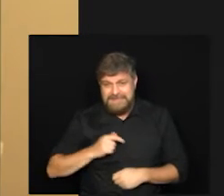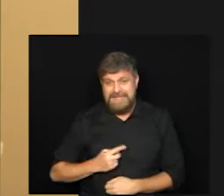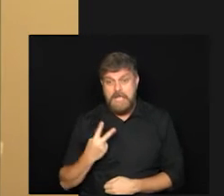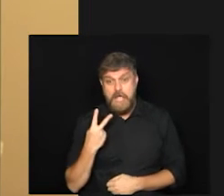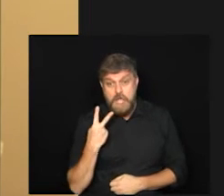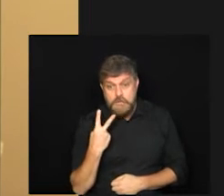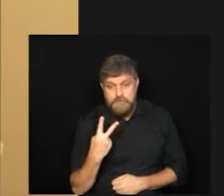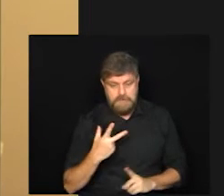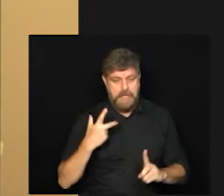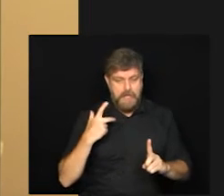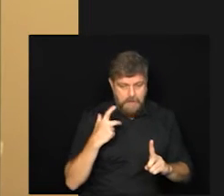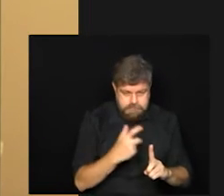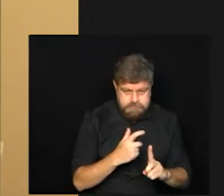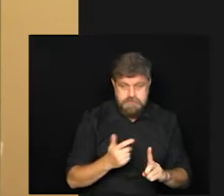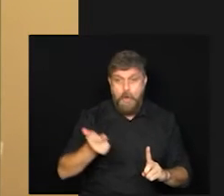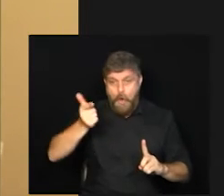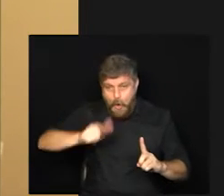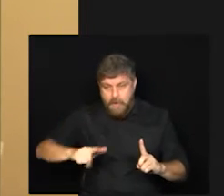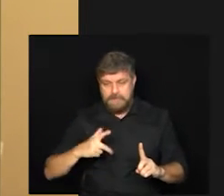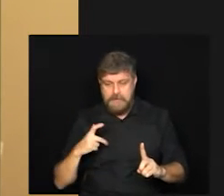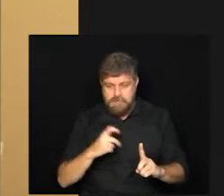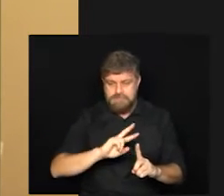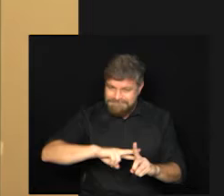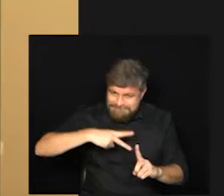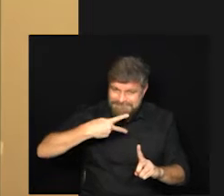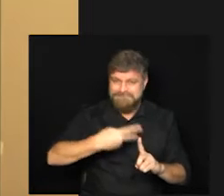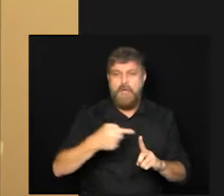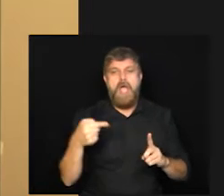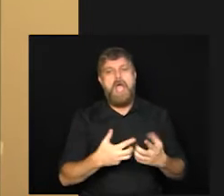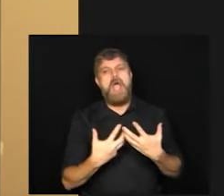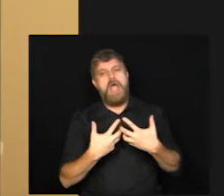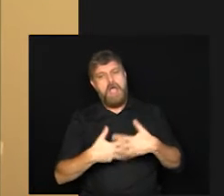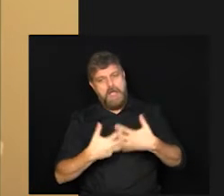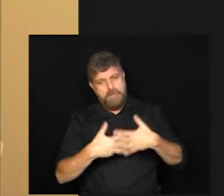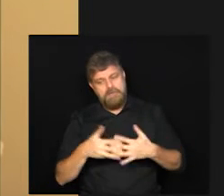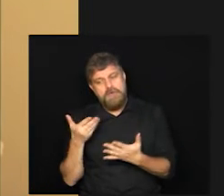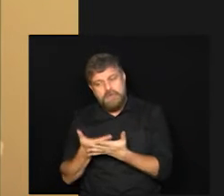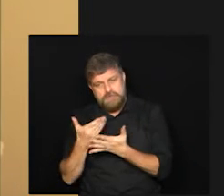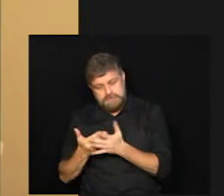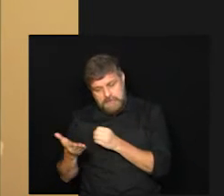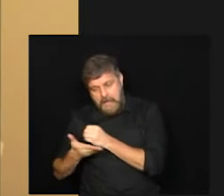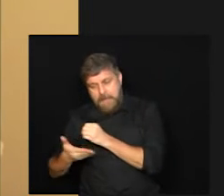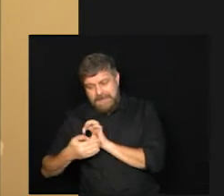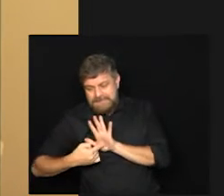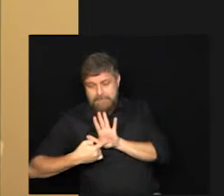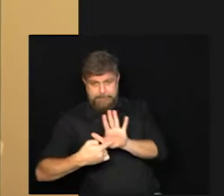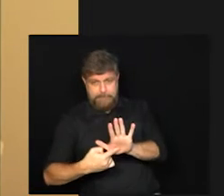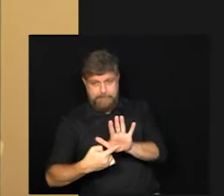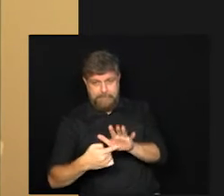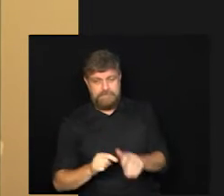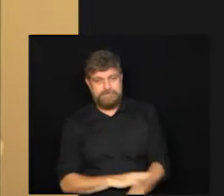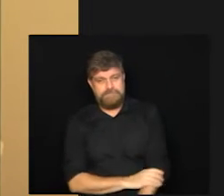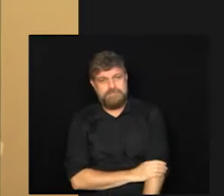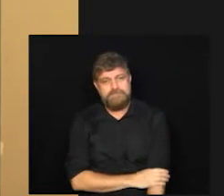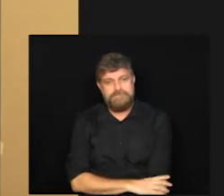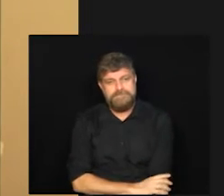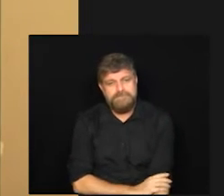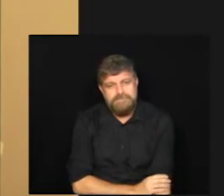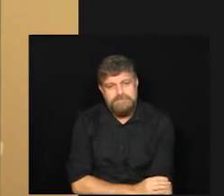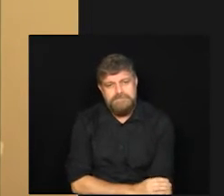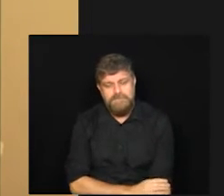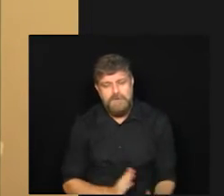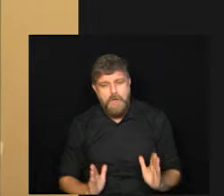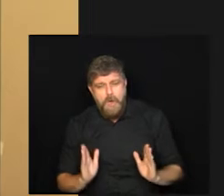duas doses para chegar naquela eficácia que os estudos preliminares nos mostraram e um